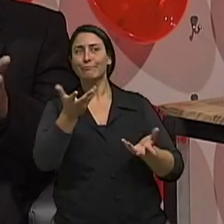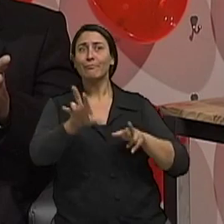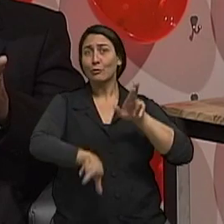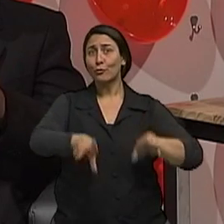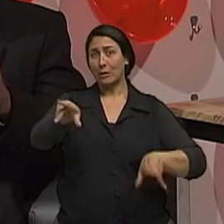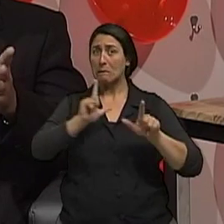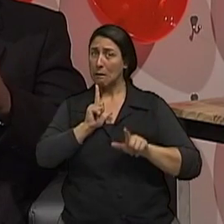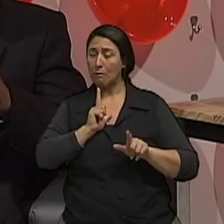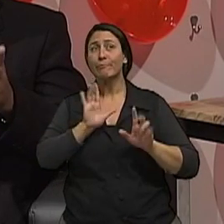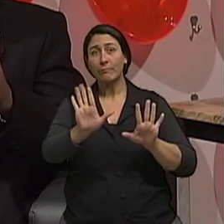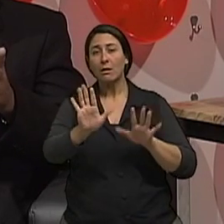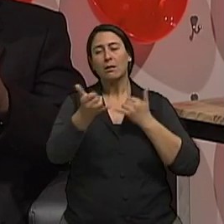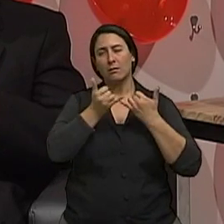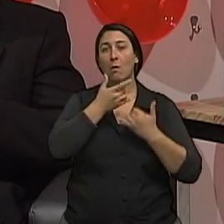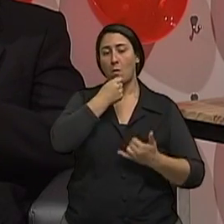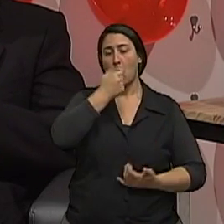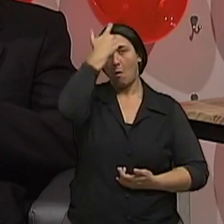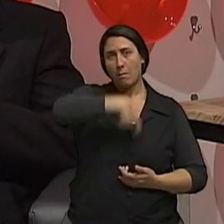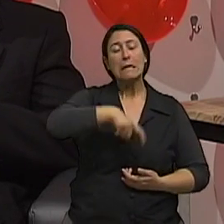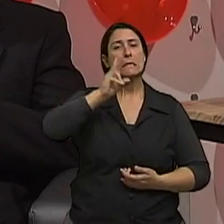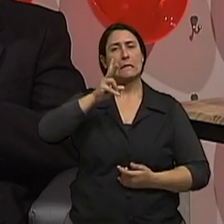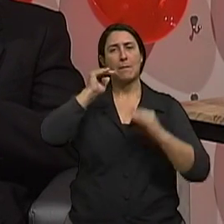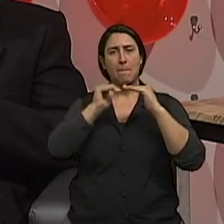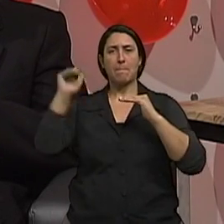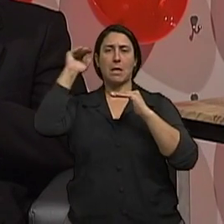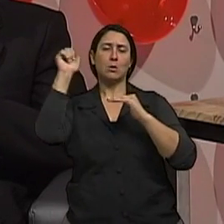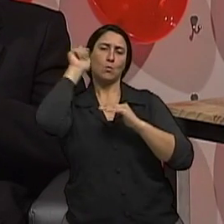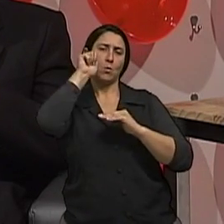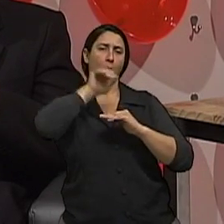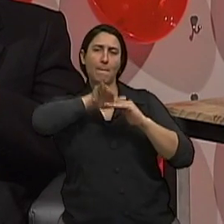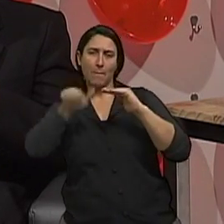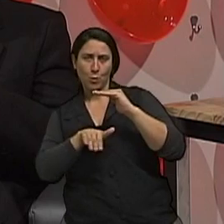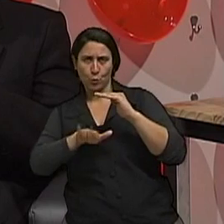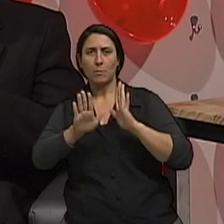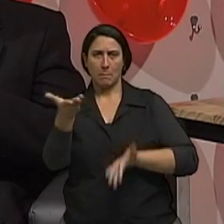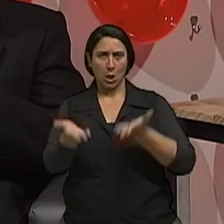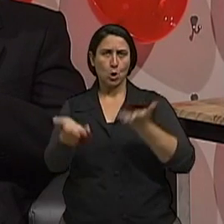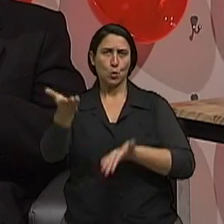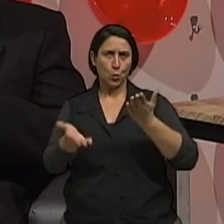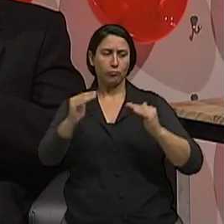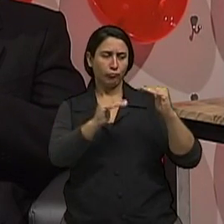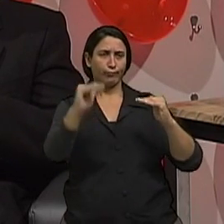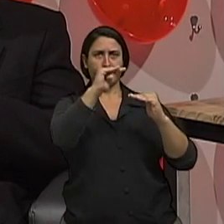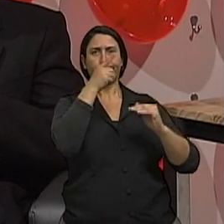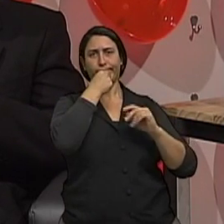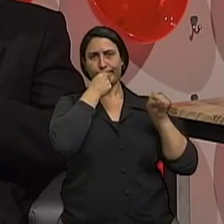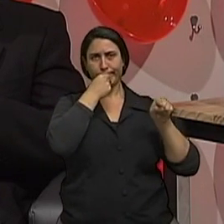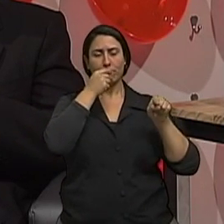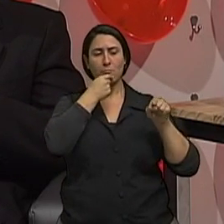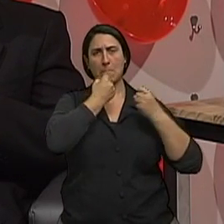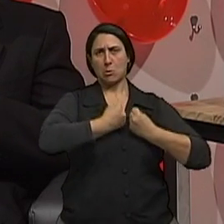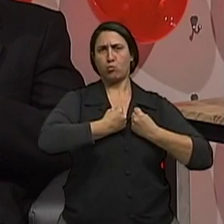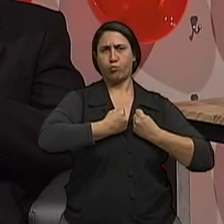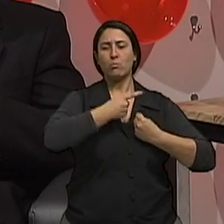primeiro, homem pesa, em média, cerca de 10 quilos a mais do que a mulher, né? E segundo, que a enzima que metaboliza o álcool,